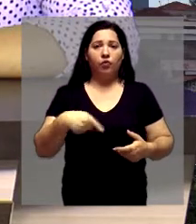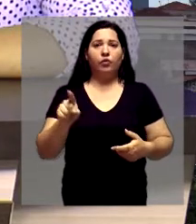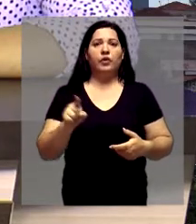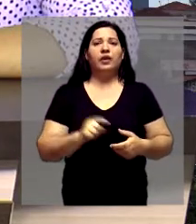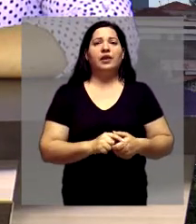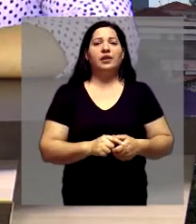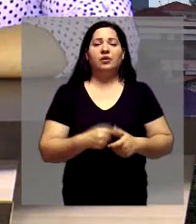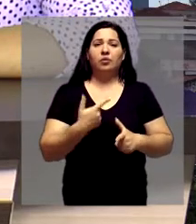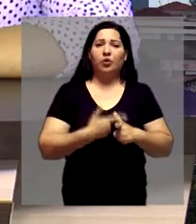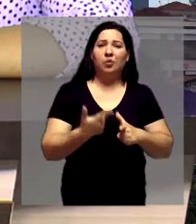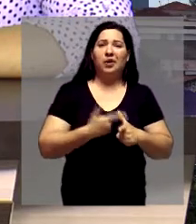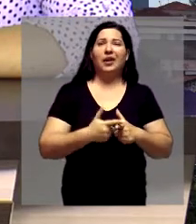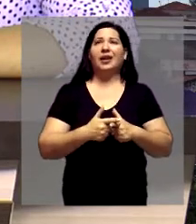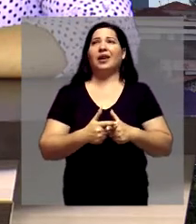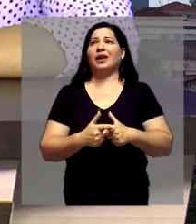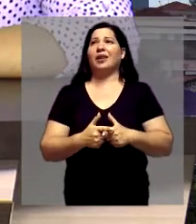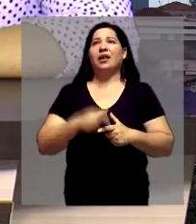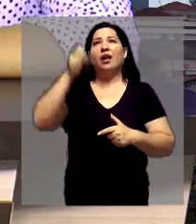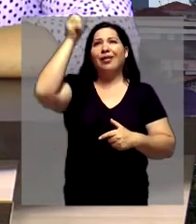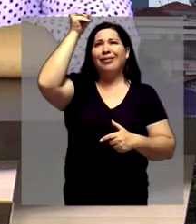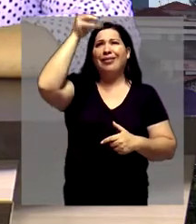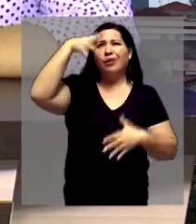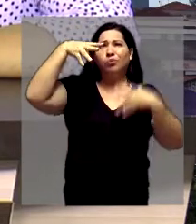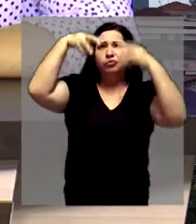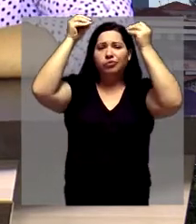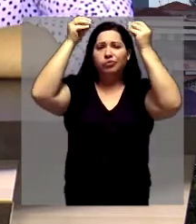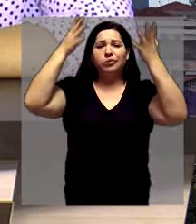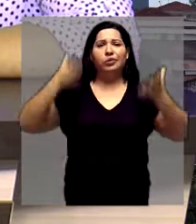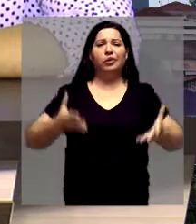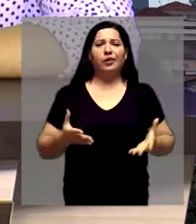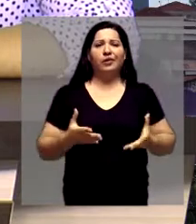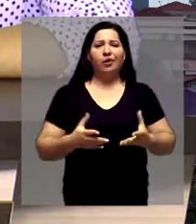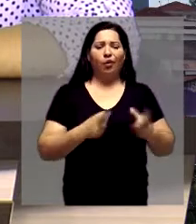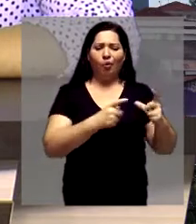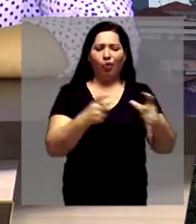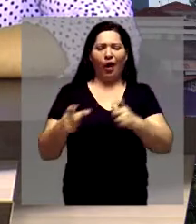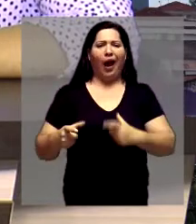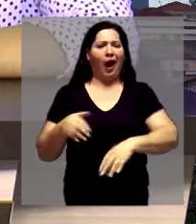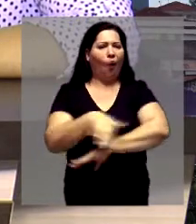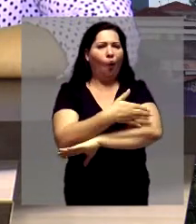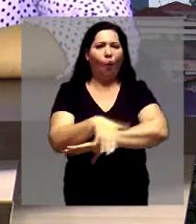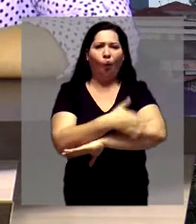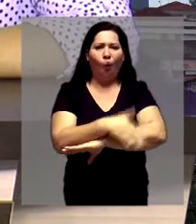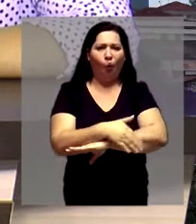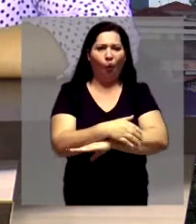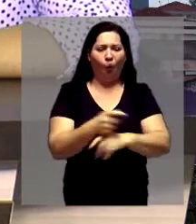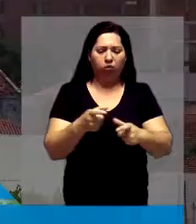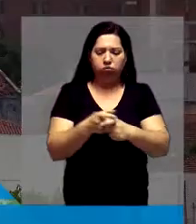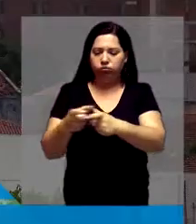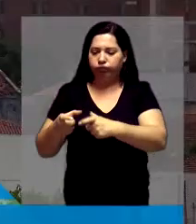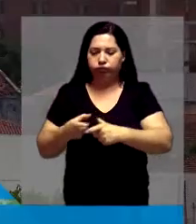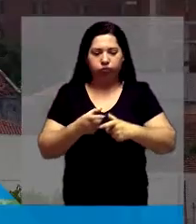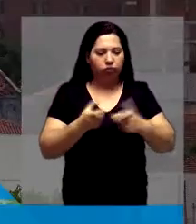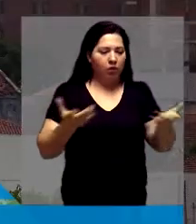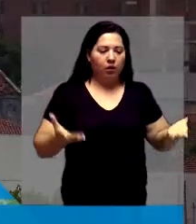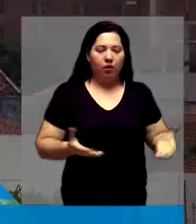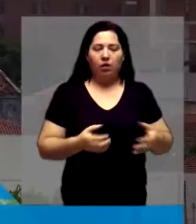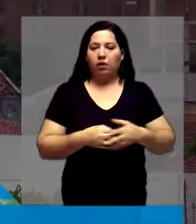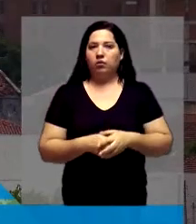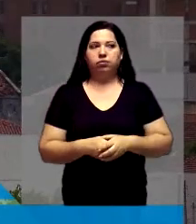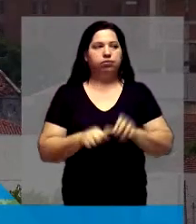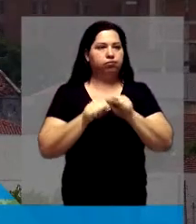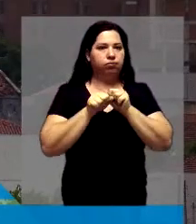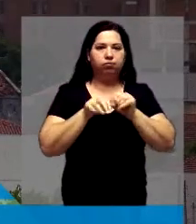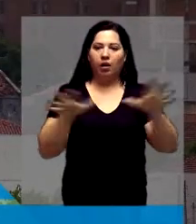tem um problema ali, tem uma lâmpada queimada. Às vezes a rua de buraco não precisa nem se falar que é na cidade inteira. Então, isso